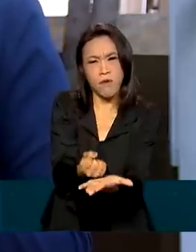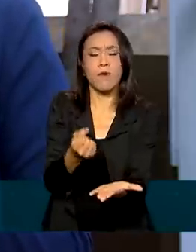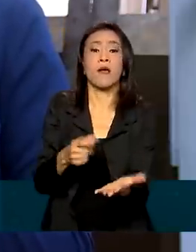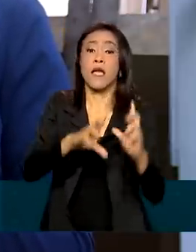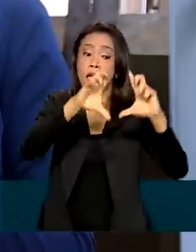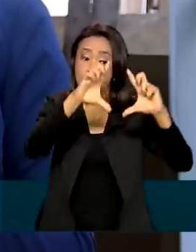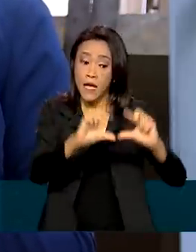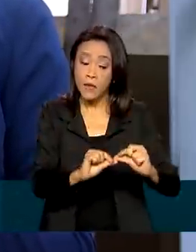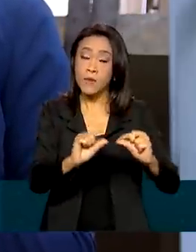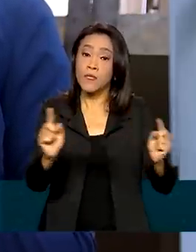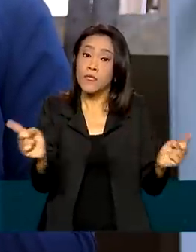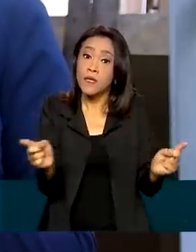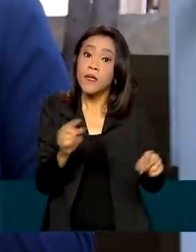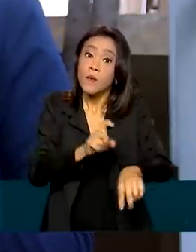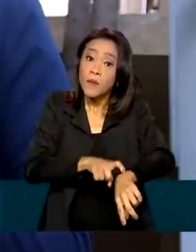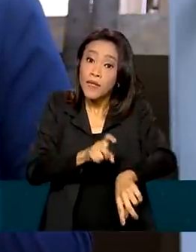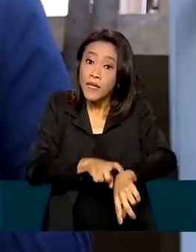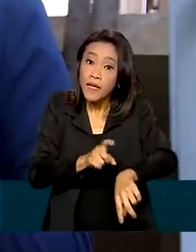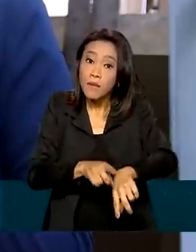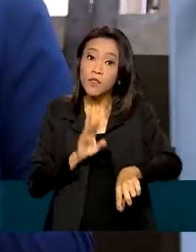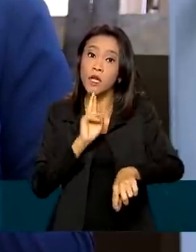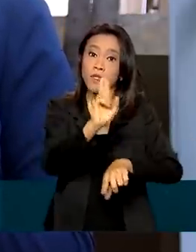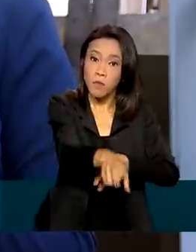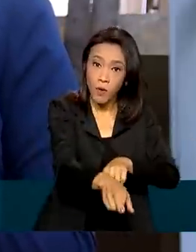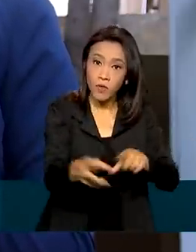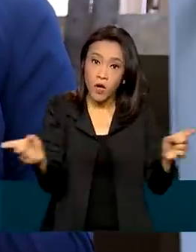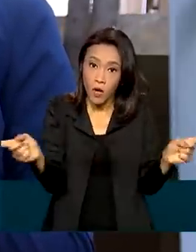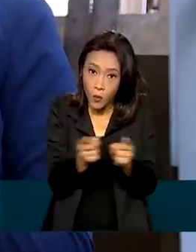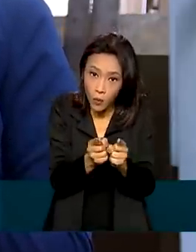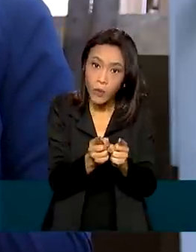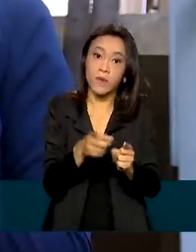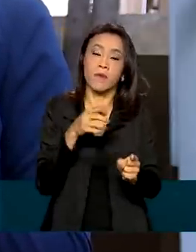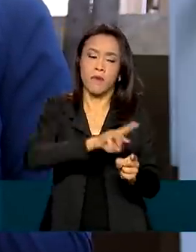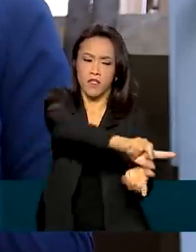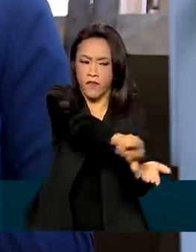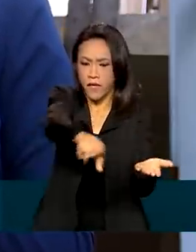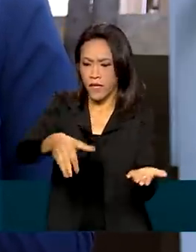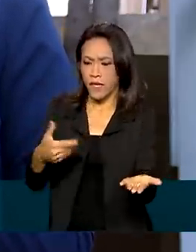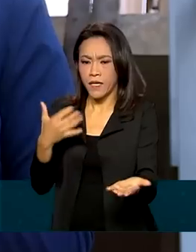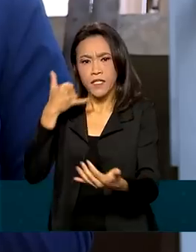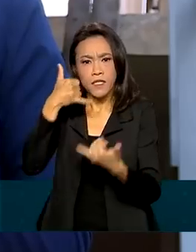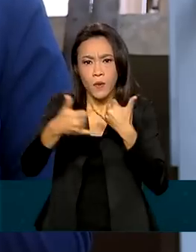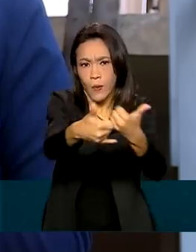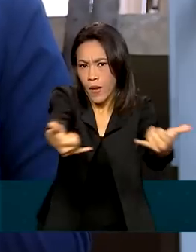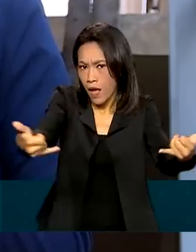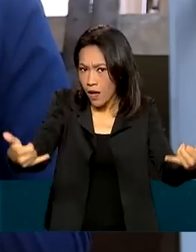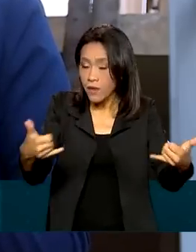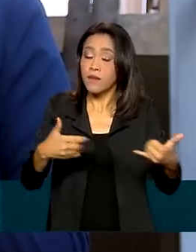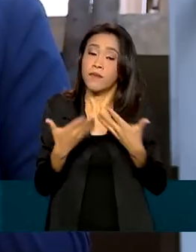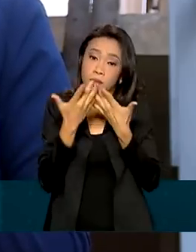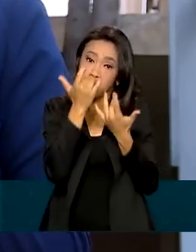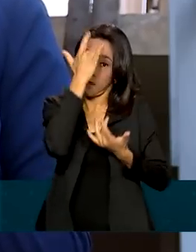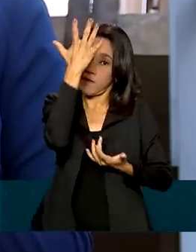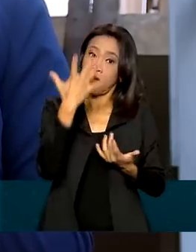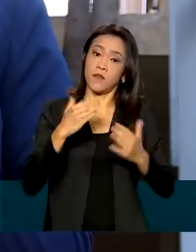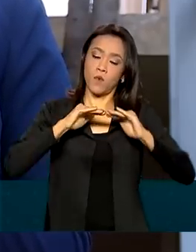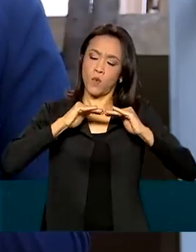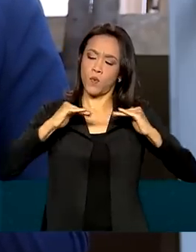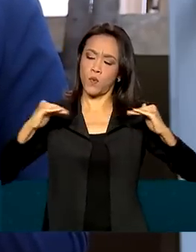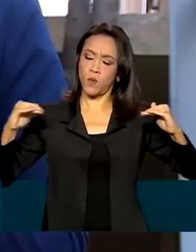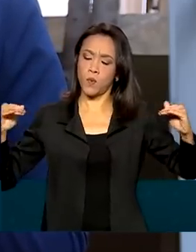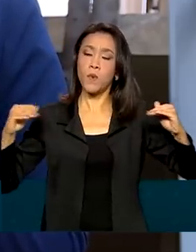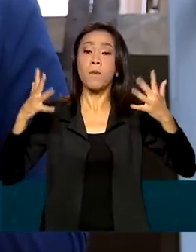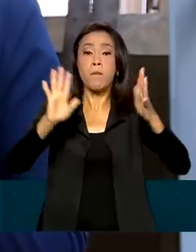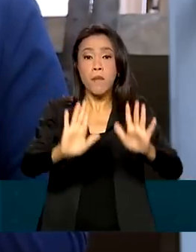o tempo de resposta entre diferentes dispositivos e tornar as conexões mais estáveis. Mas até em locais